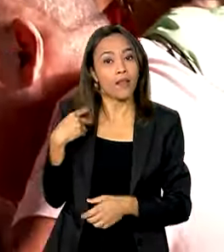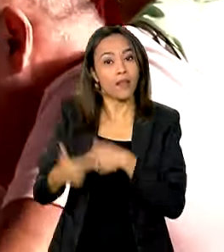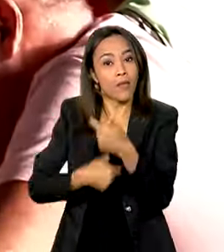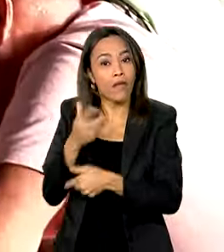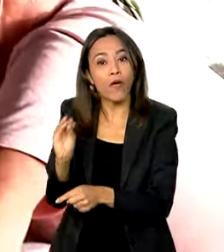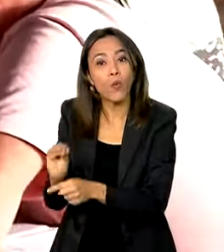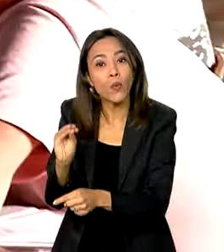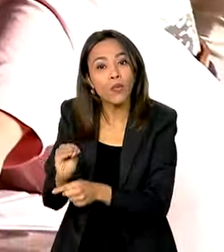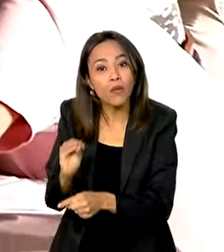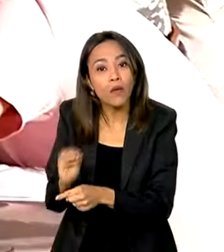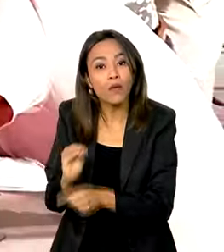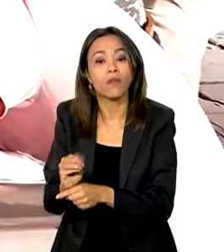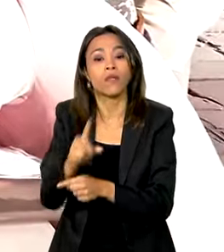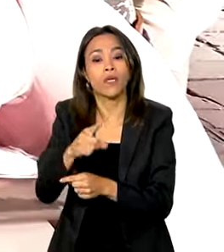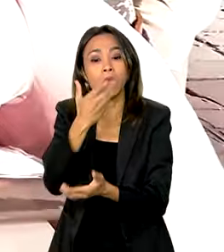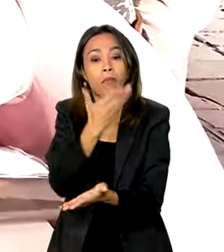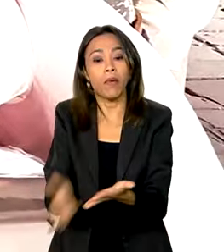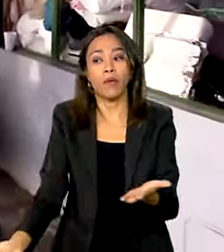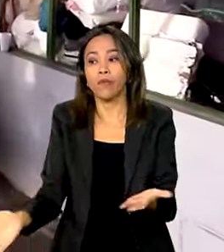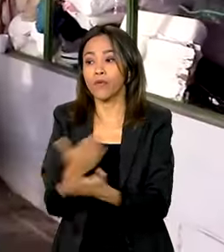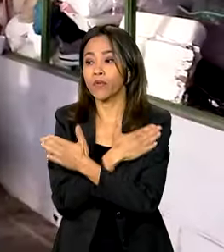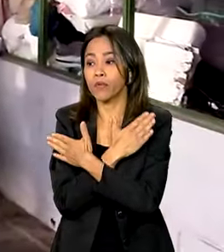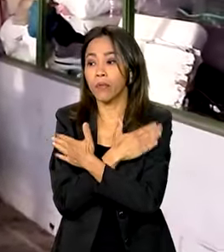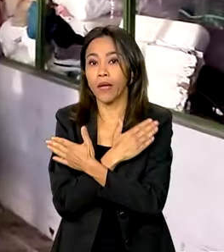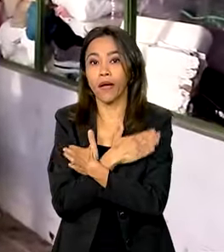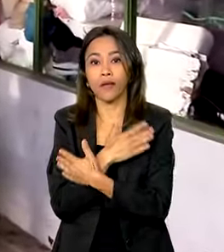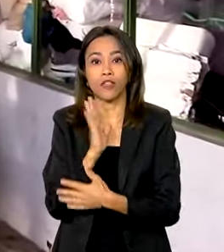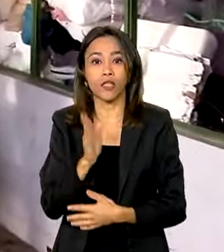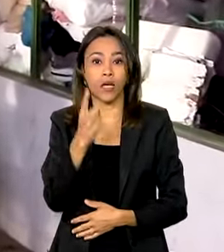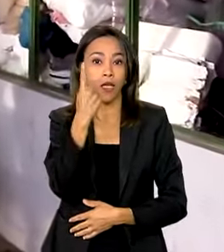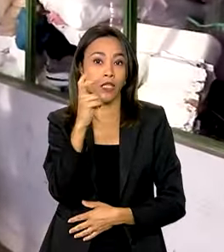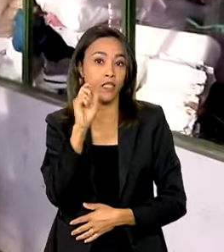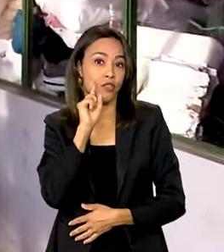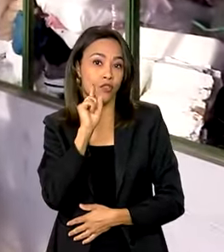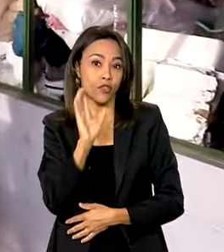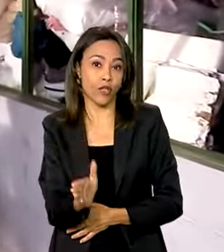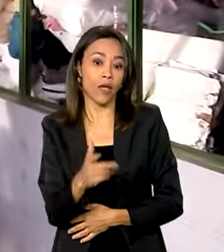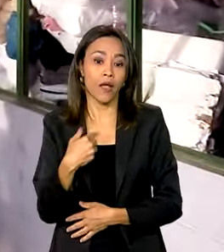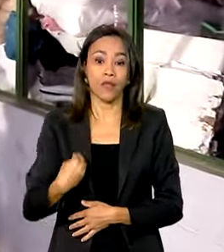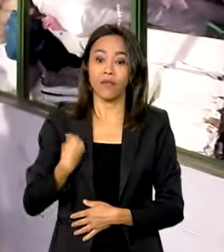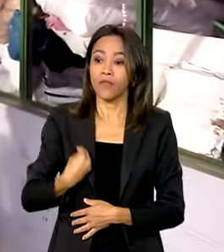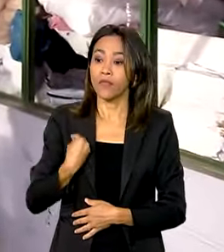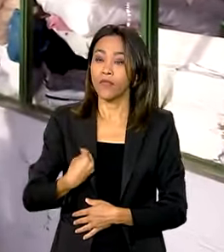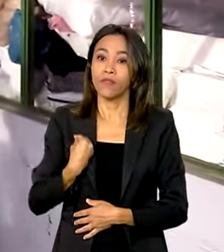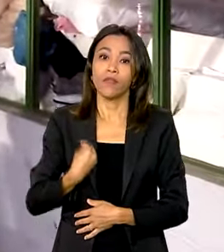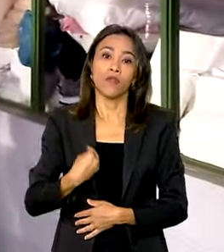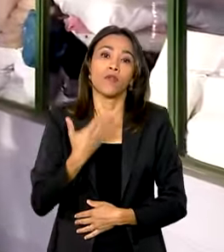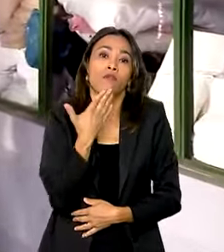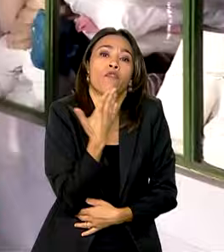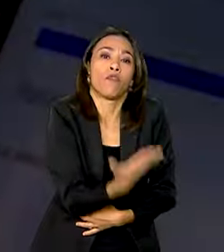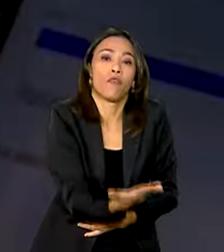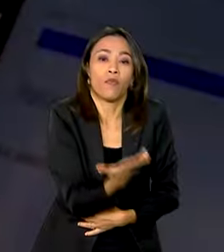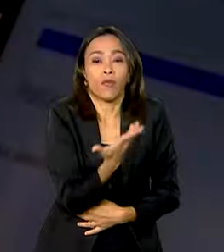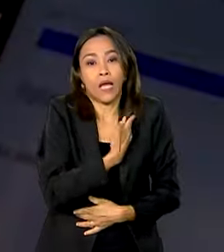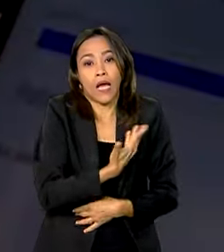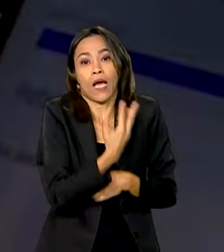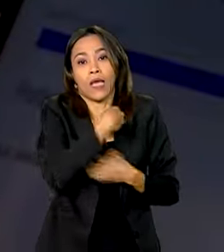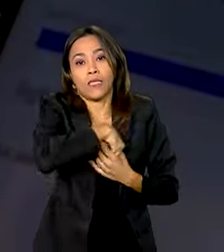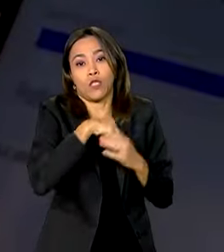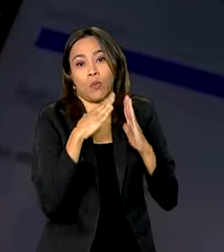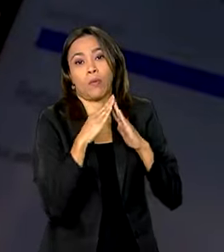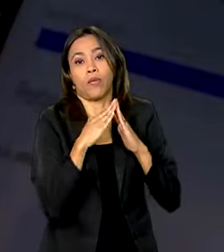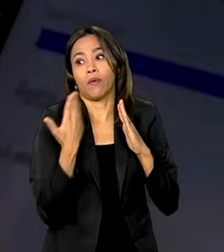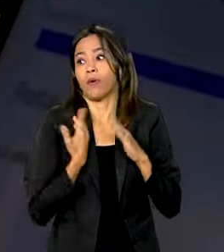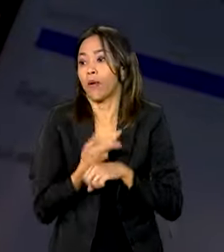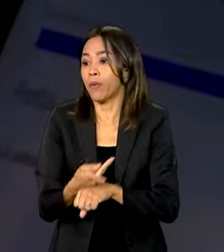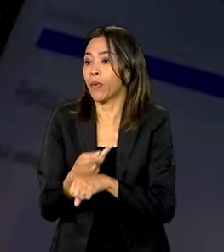perdeu o emprego há 15 dias. Moradora do bairro Sarandi, está vivendo de favor na casa de um amigo e agora corre atrás